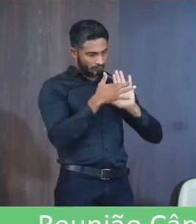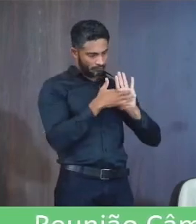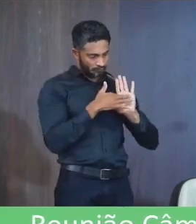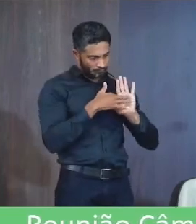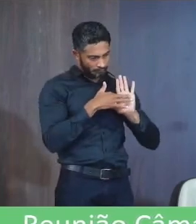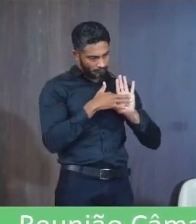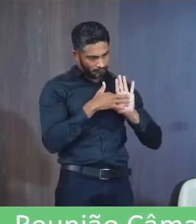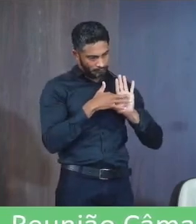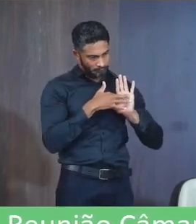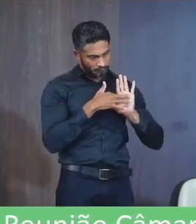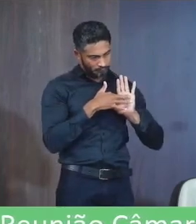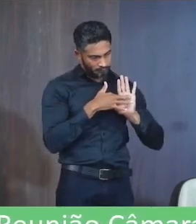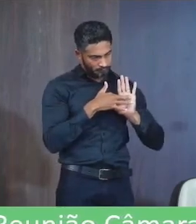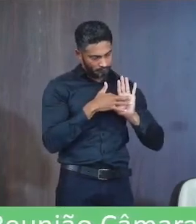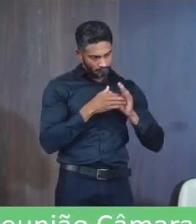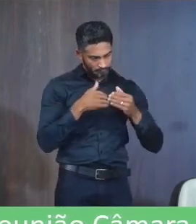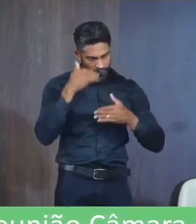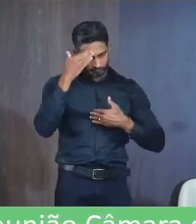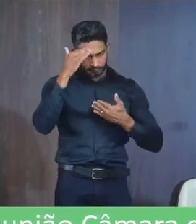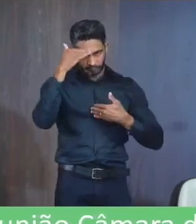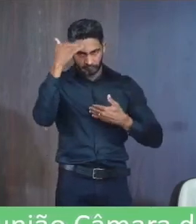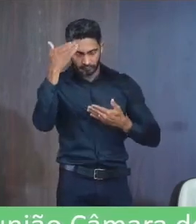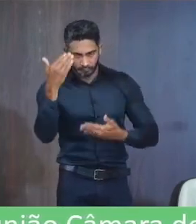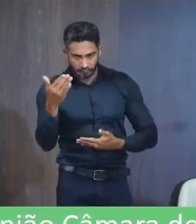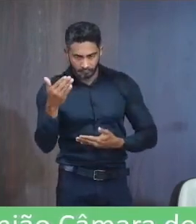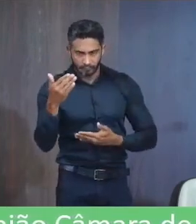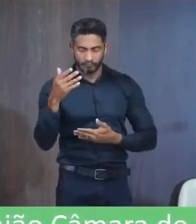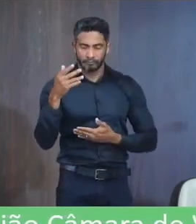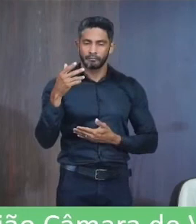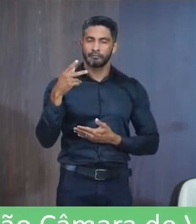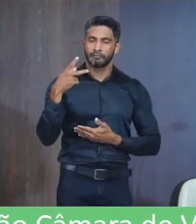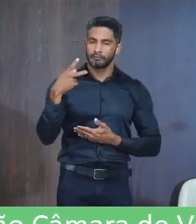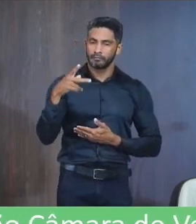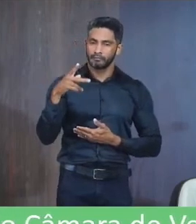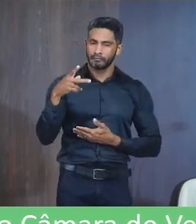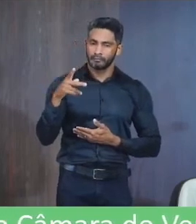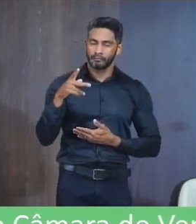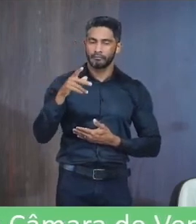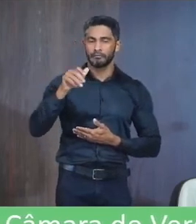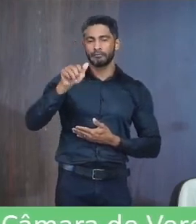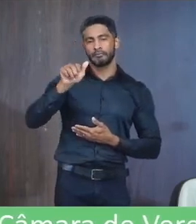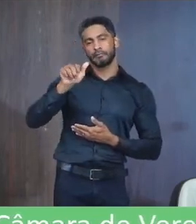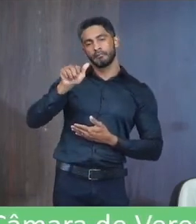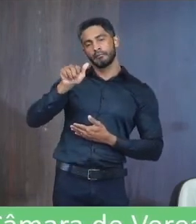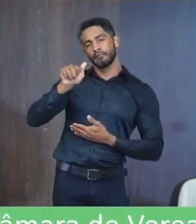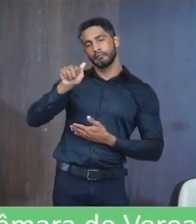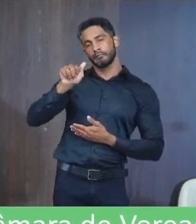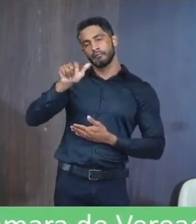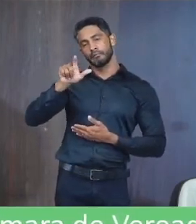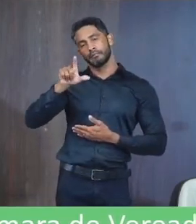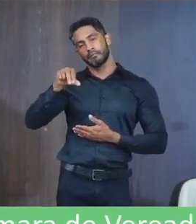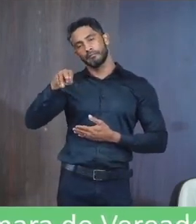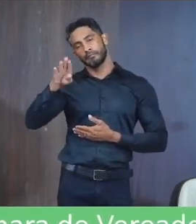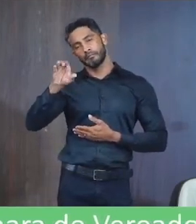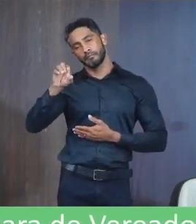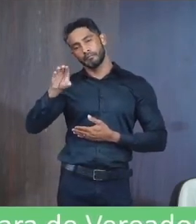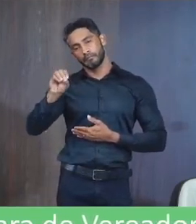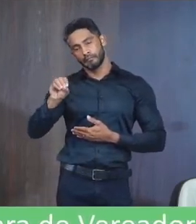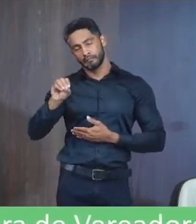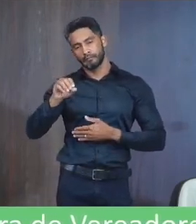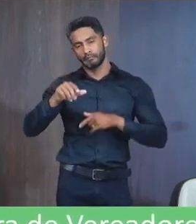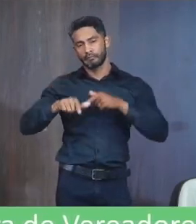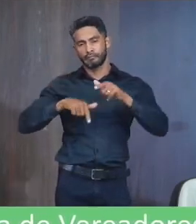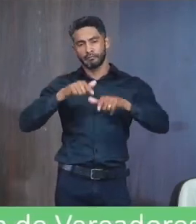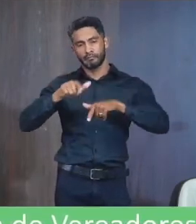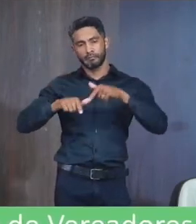Seja Concedida a moção Com voto de congratulação Ao sargento Roberto Marcos da Silva Pelo relevante